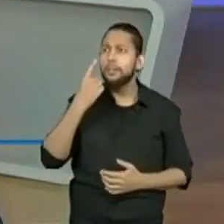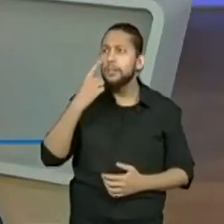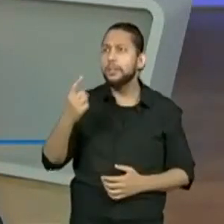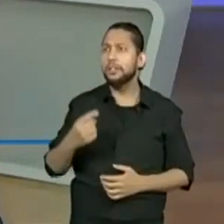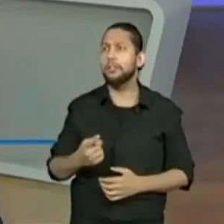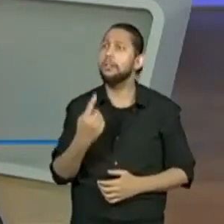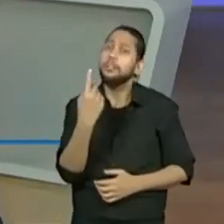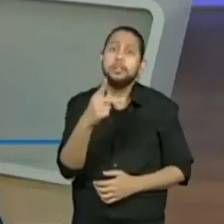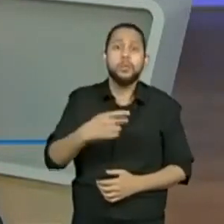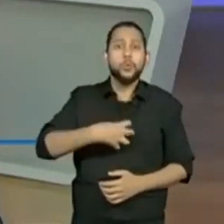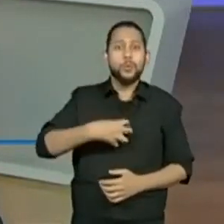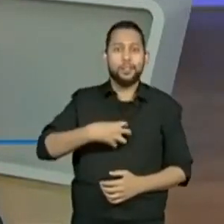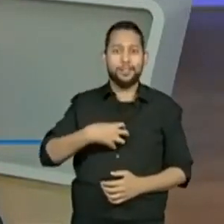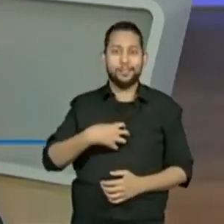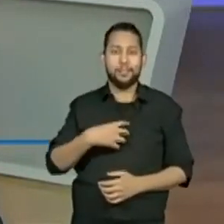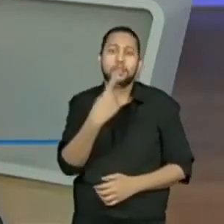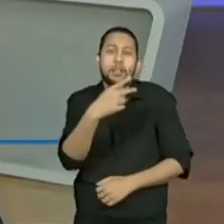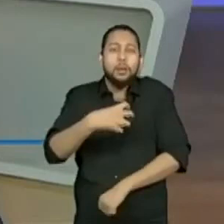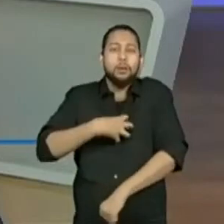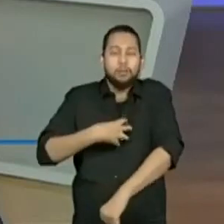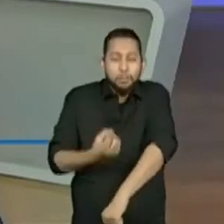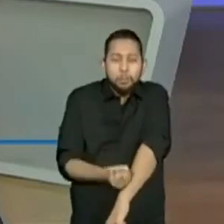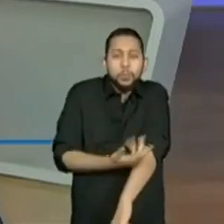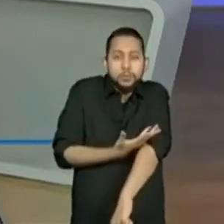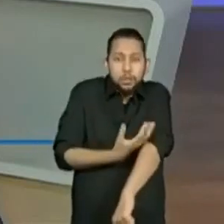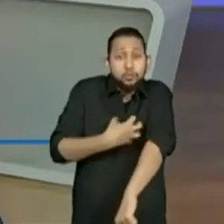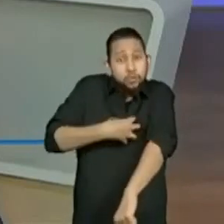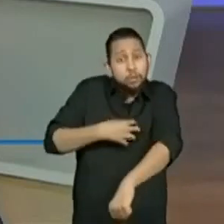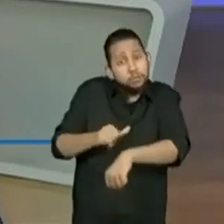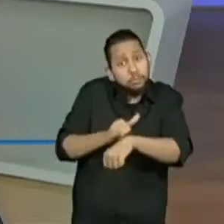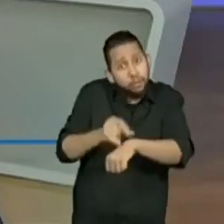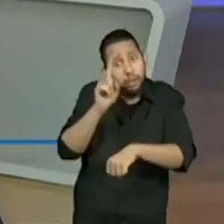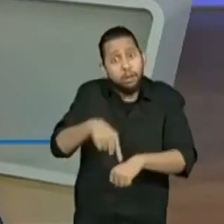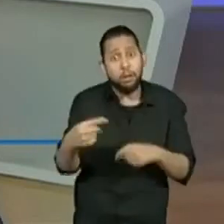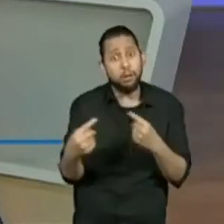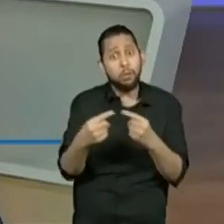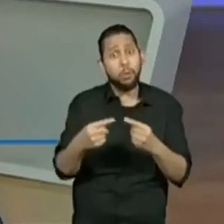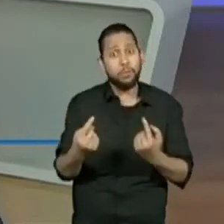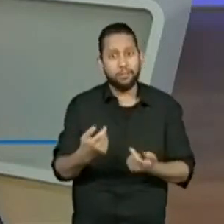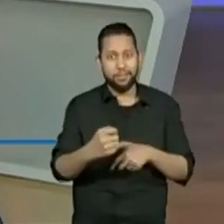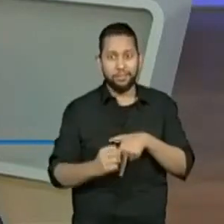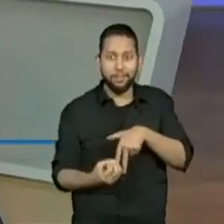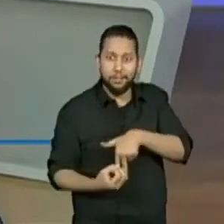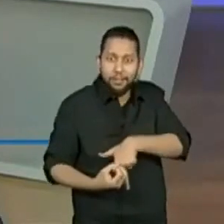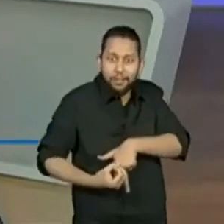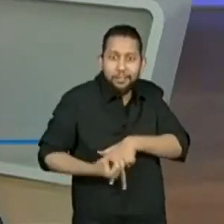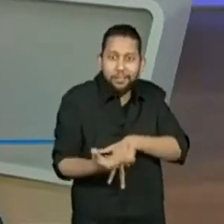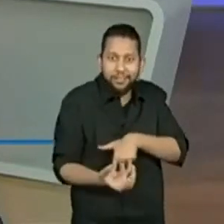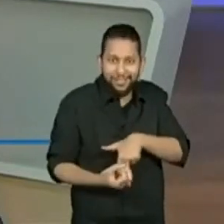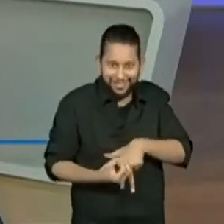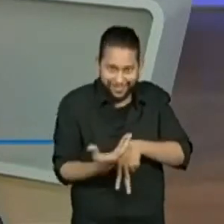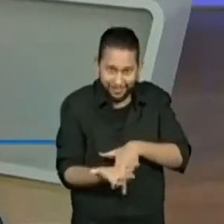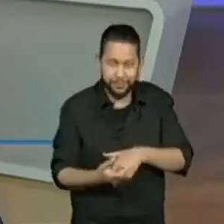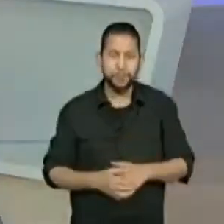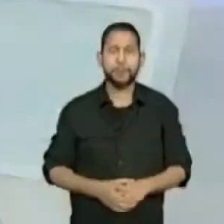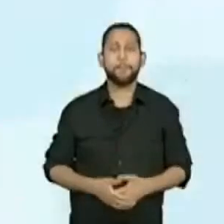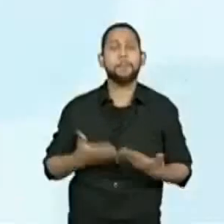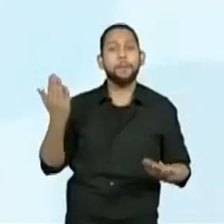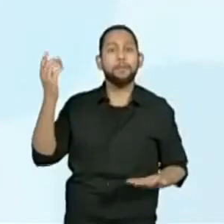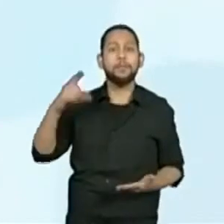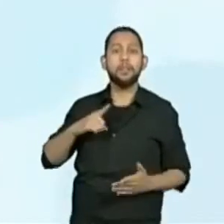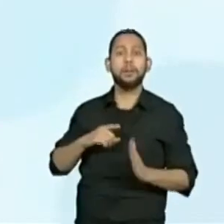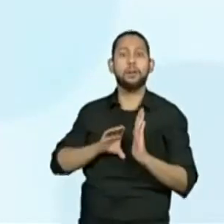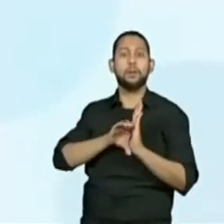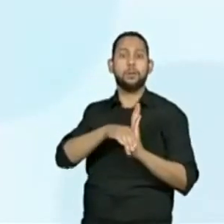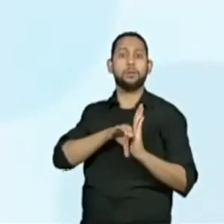jeito de você contar com a emoção. Perfeito. Então, vamos aqui resumir e fechar um conceito. Olha o